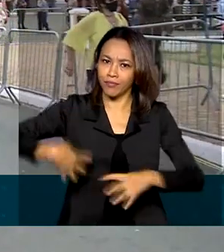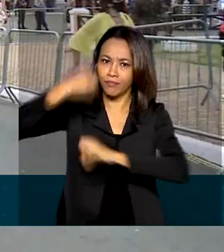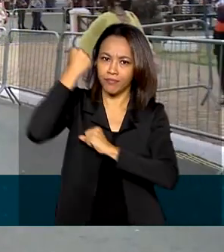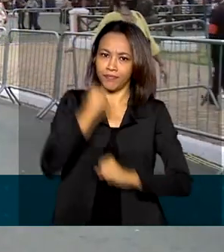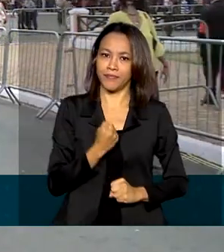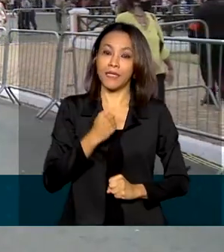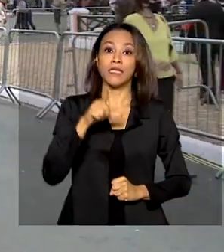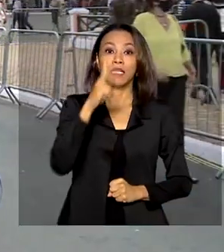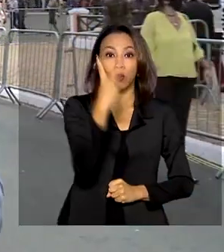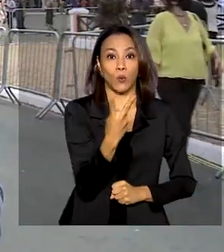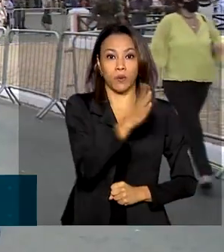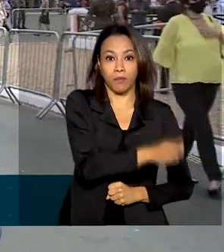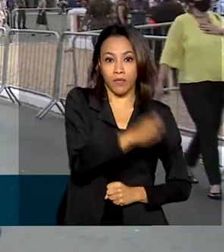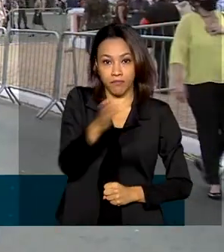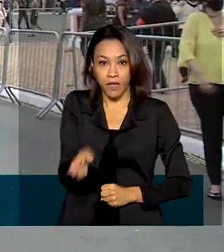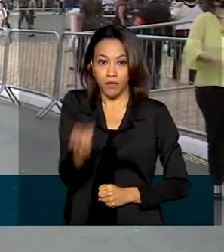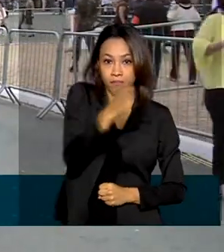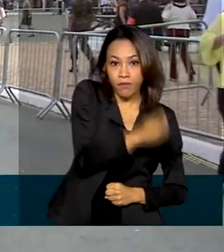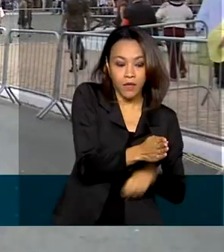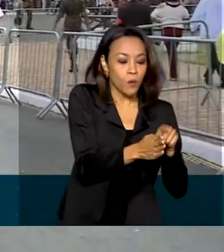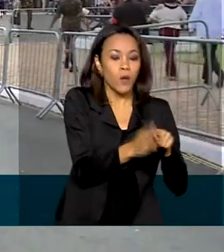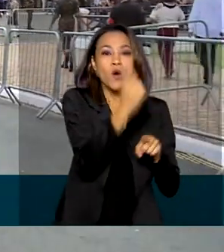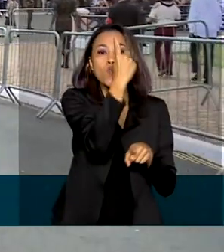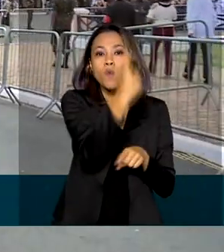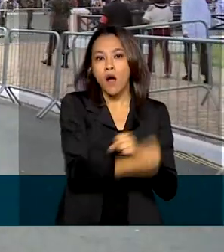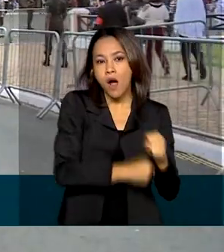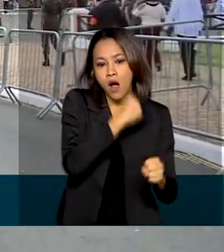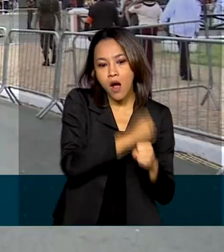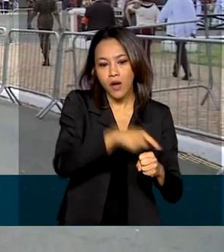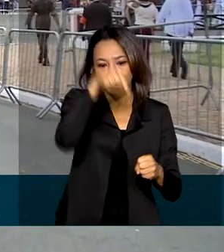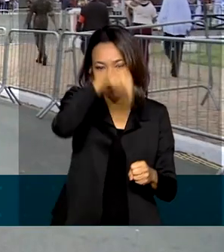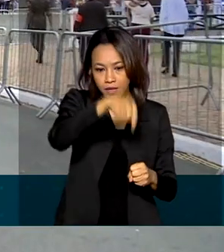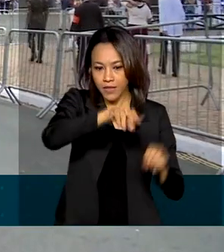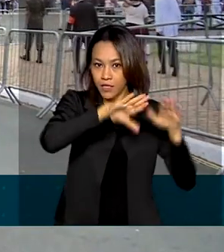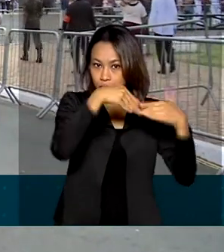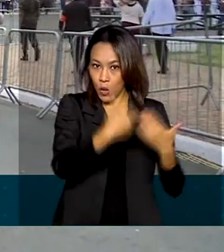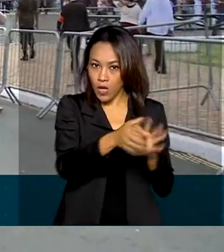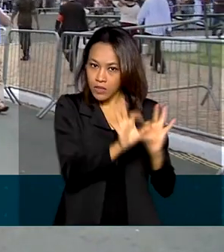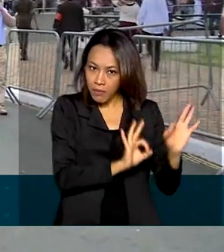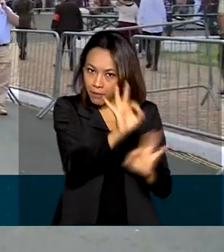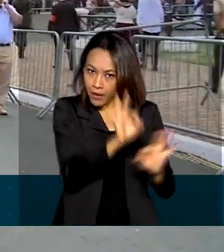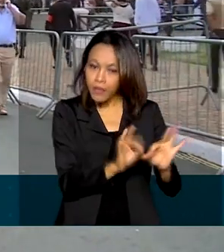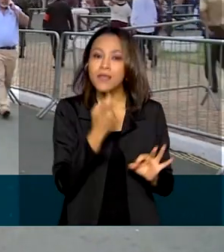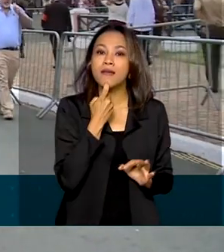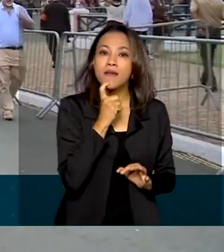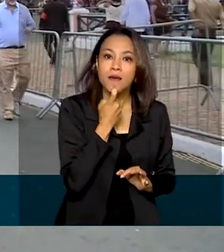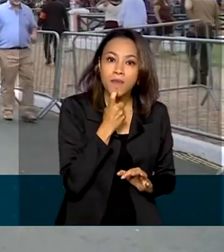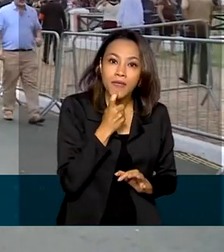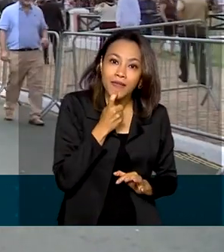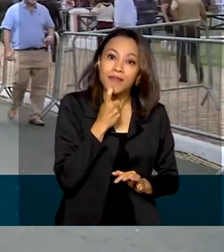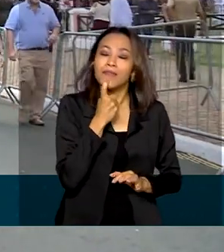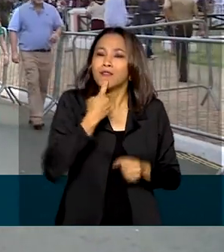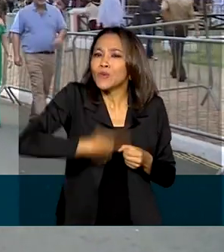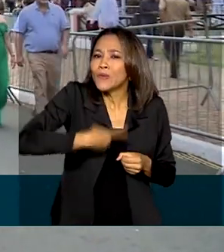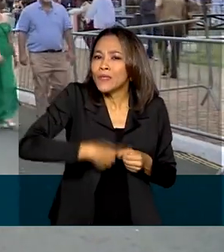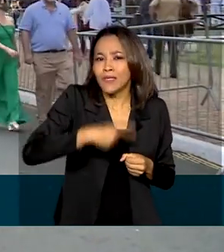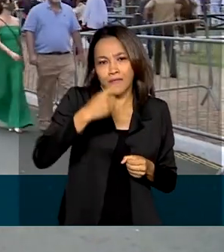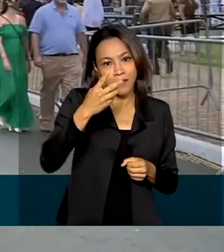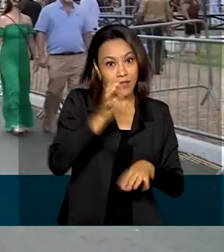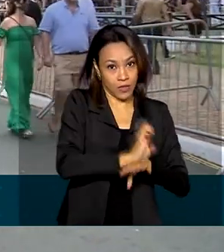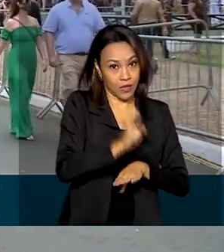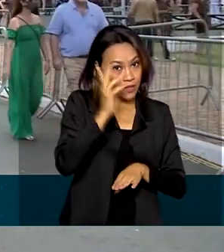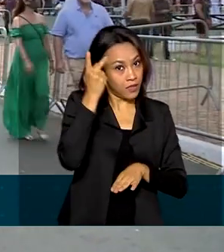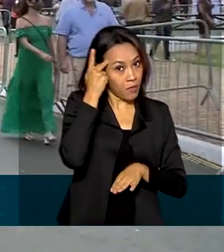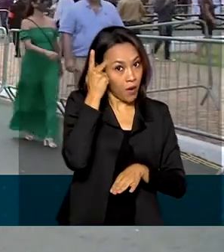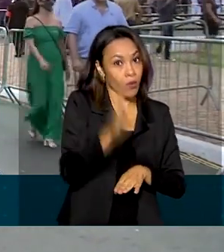concluir duas etapas. Os alunos passam um ano aqui na Escola Preparatória de Cadetes, em Campinas, no interior de São Paulo. Depois,